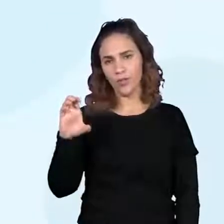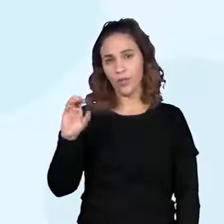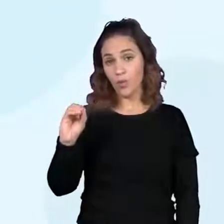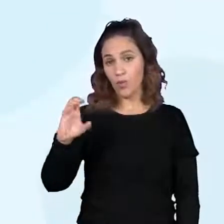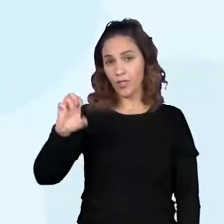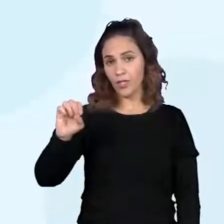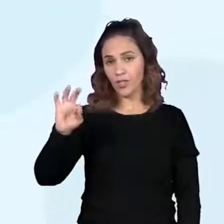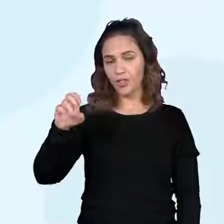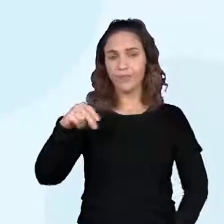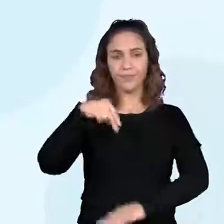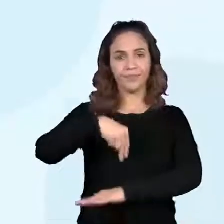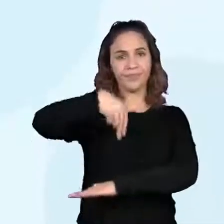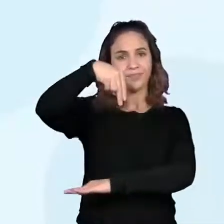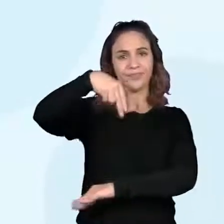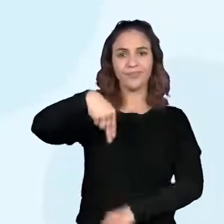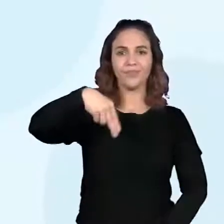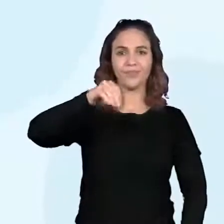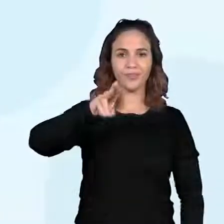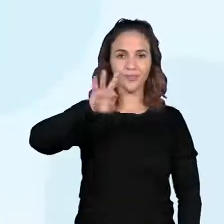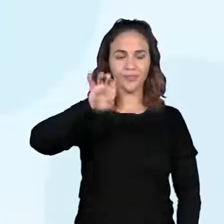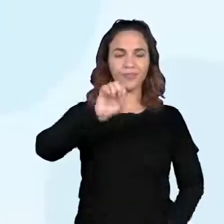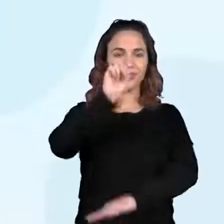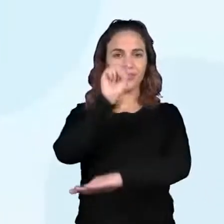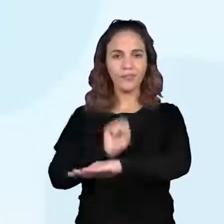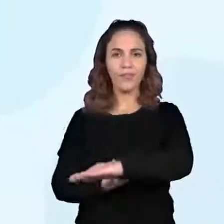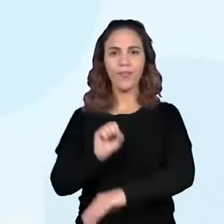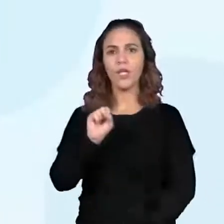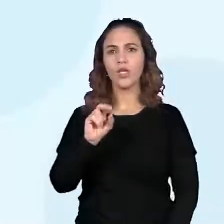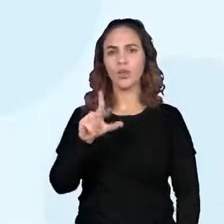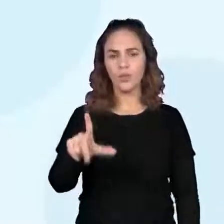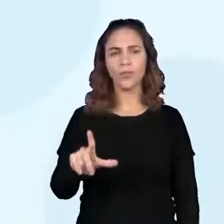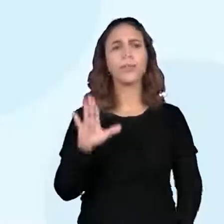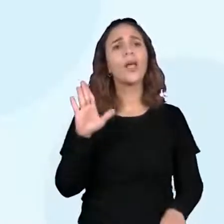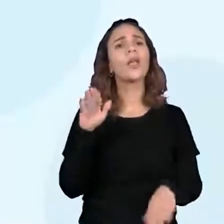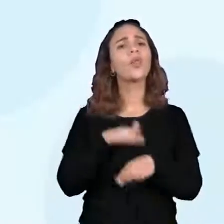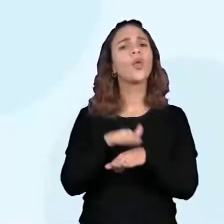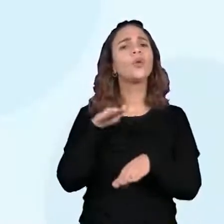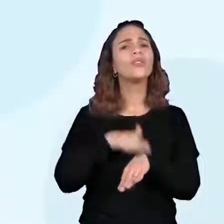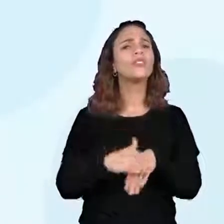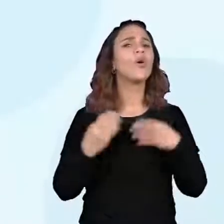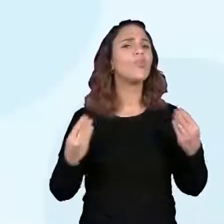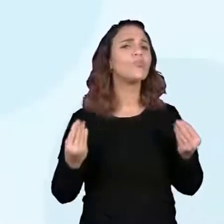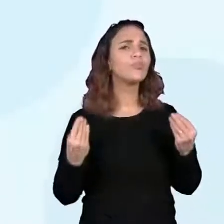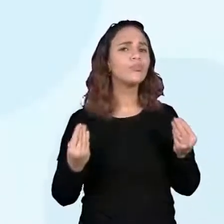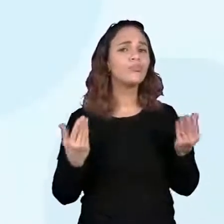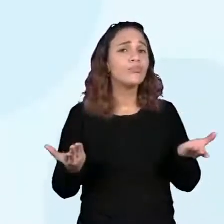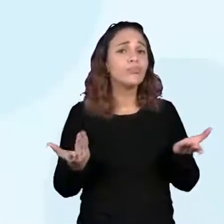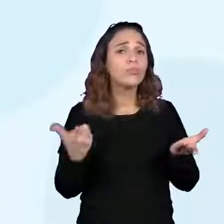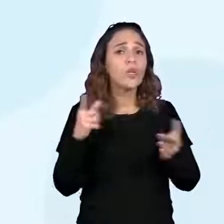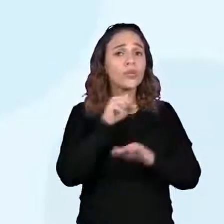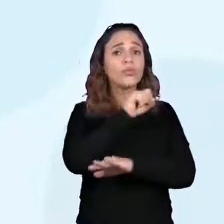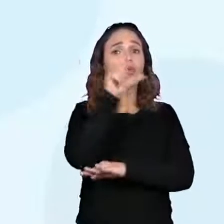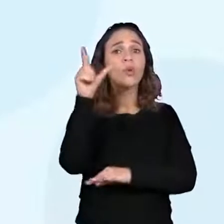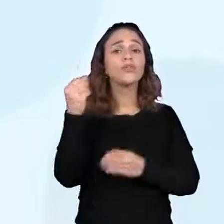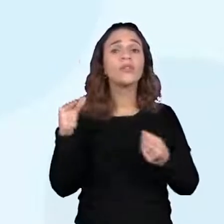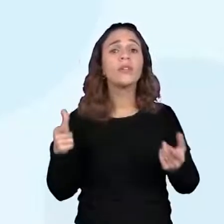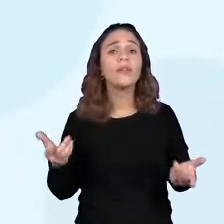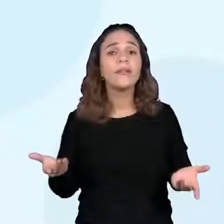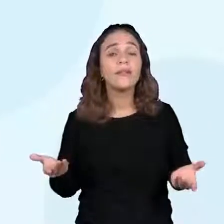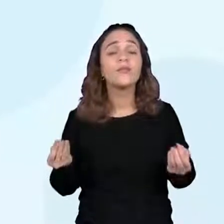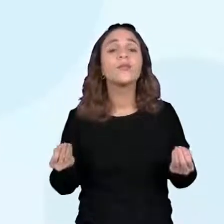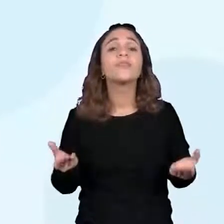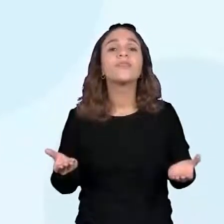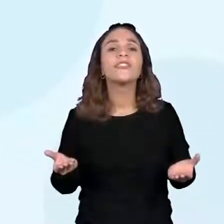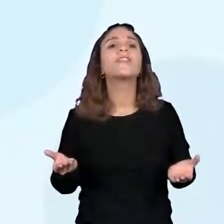Mas, e se o viajante quisesse se orientar à noite? Como ele fazia? Então, olha lá.